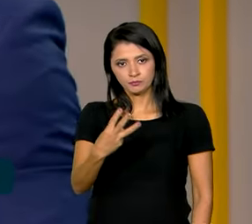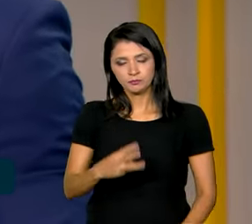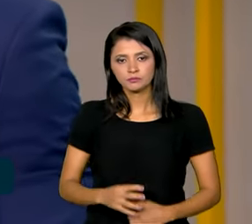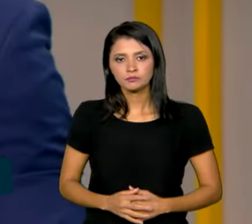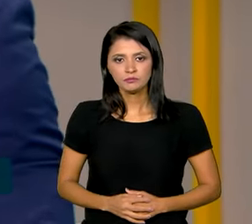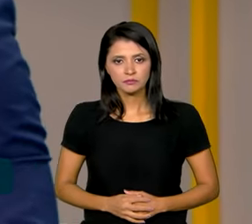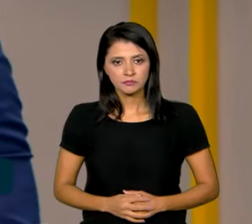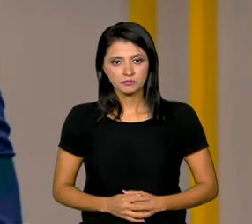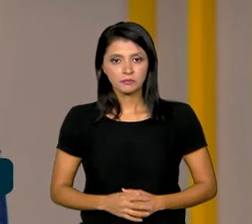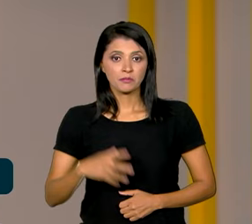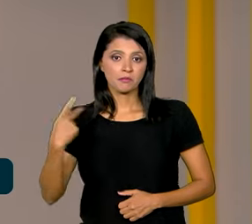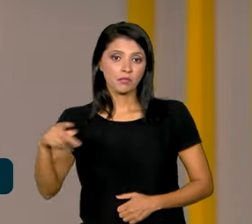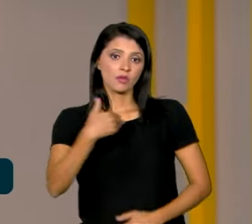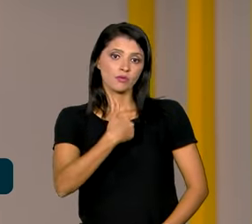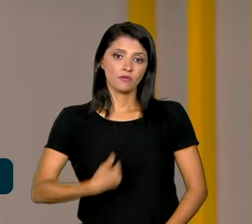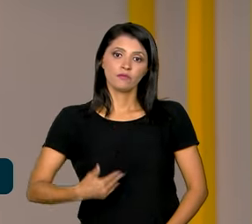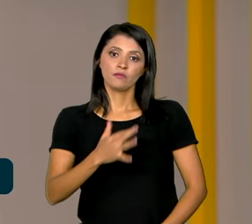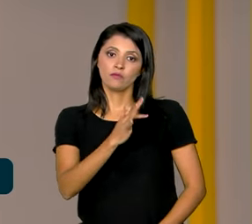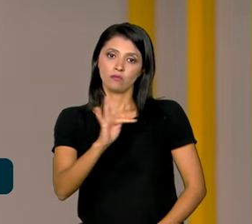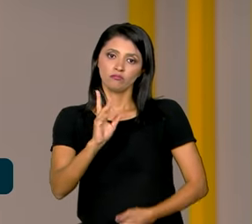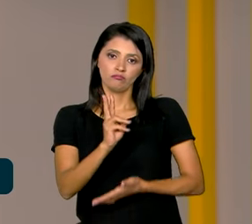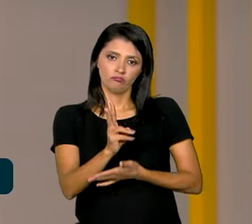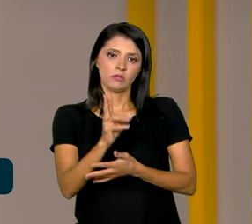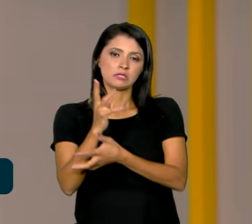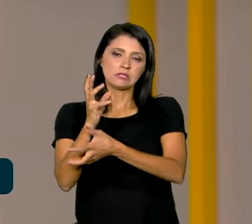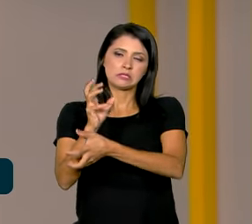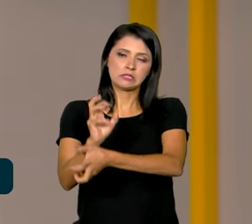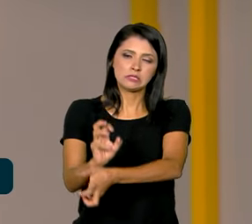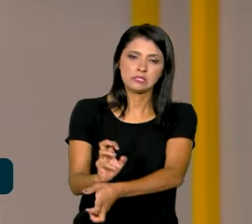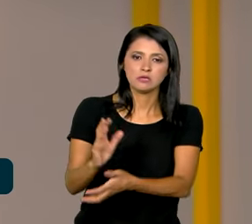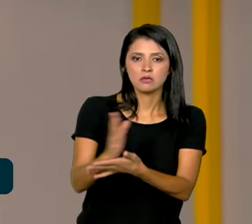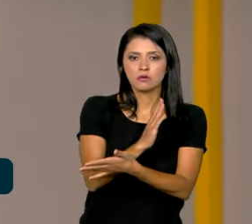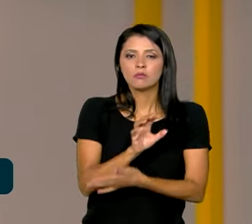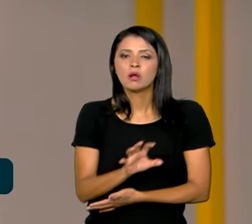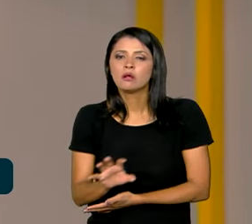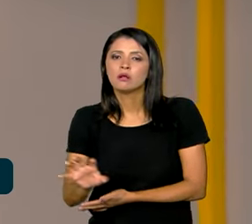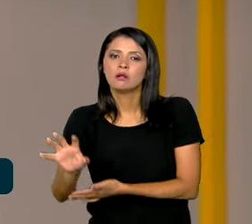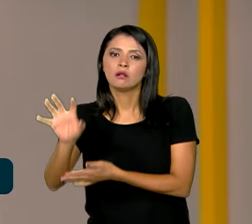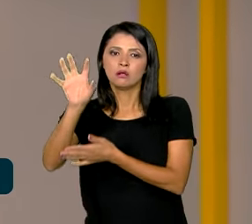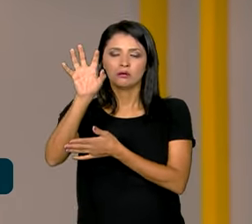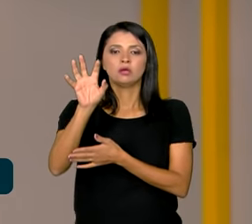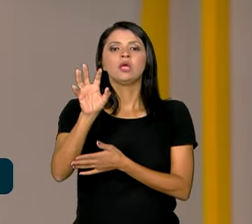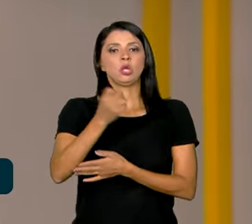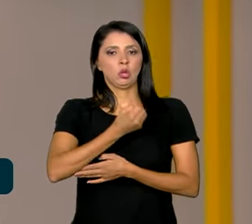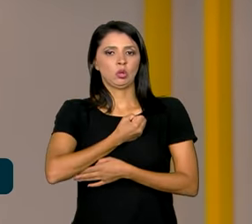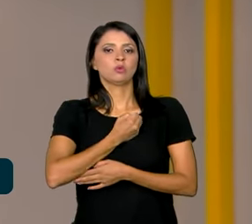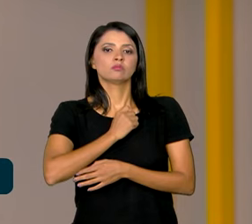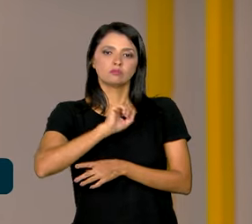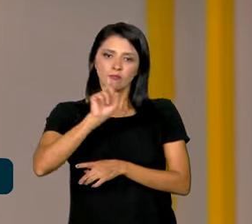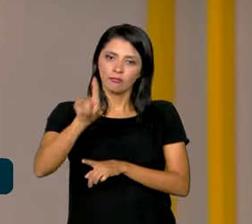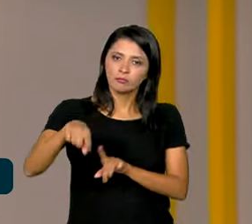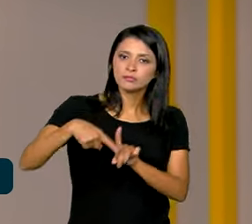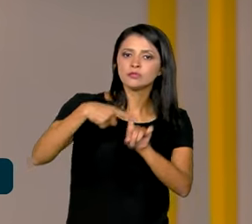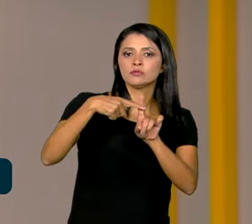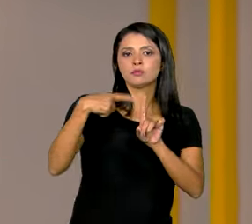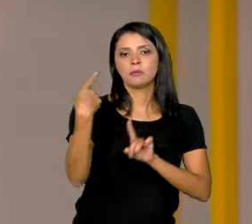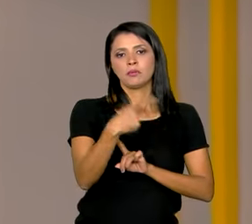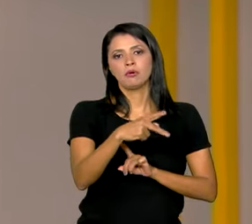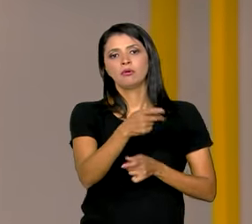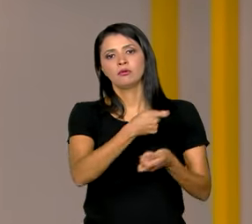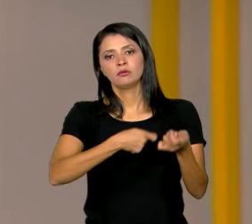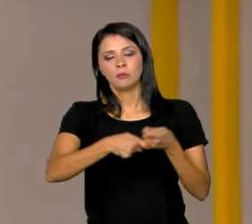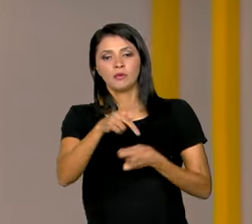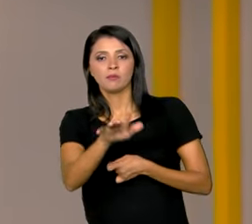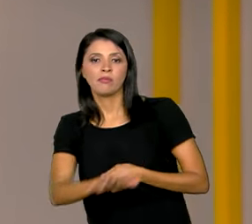Para o governo federal, mesmo com a seca em algumas regiões do país, os números são positivos para a economia e para o